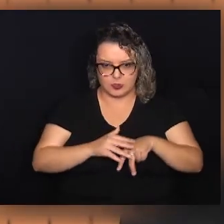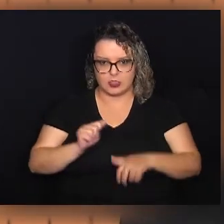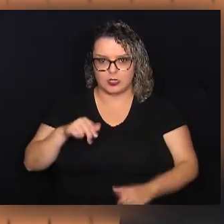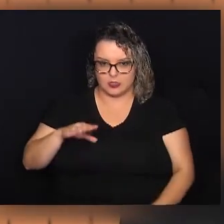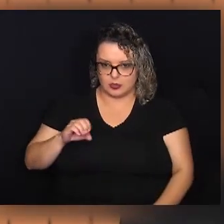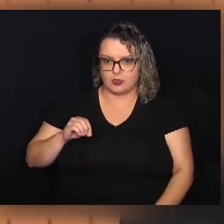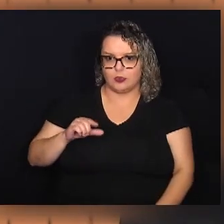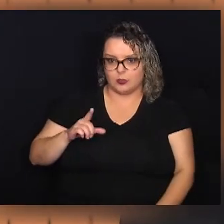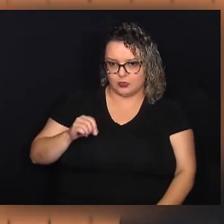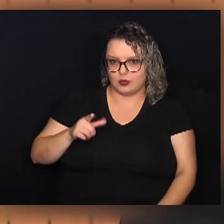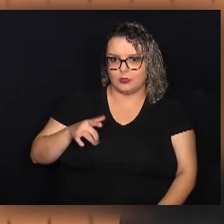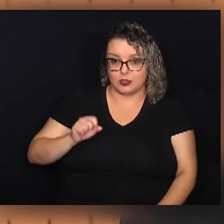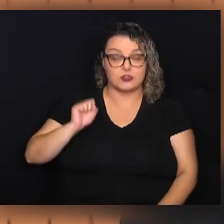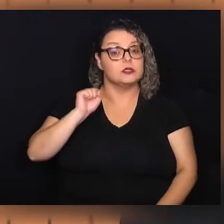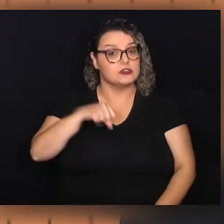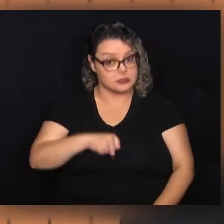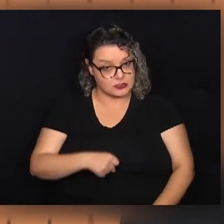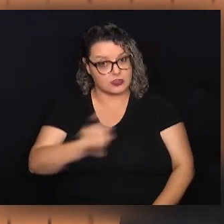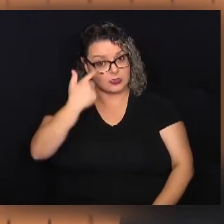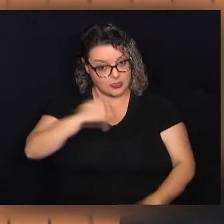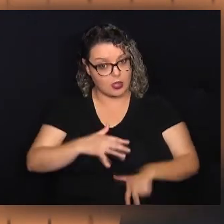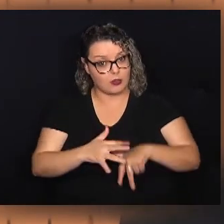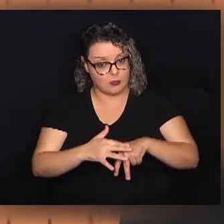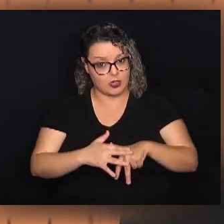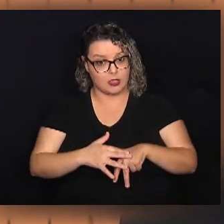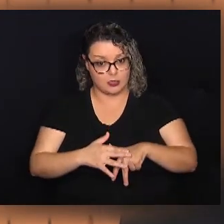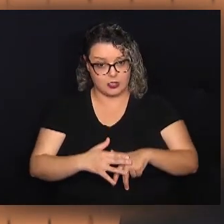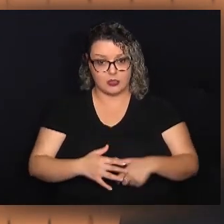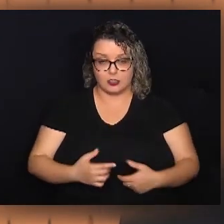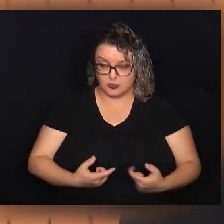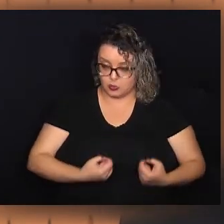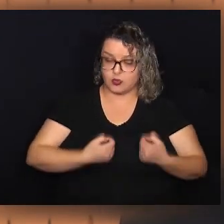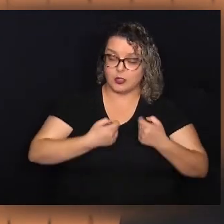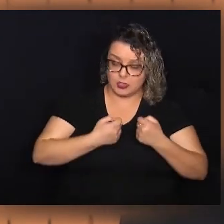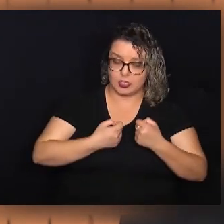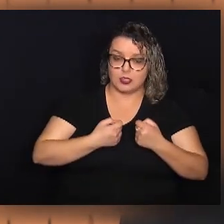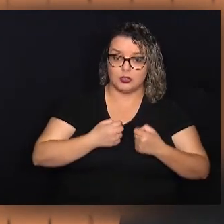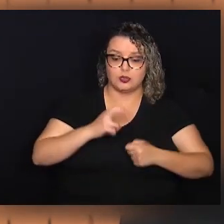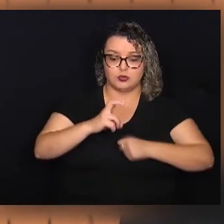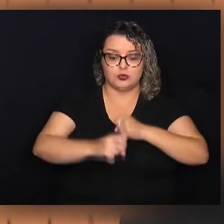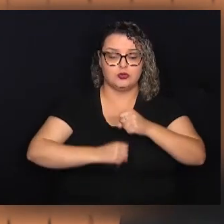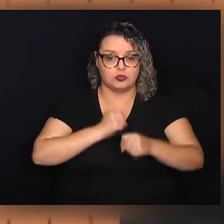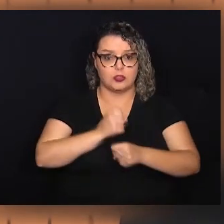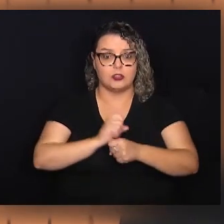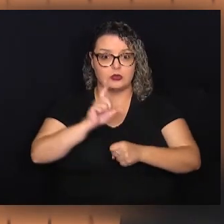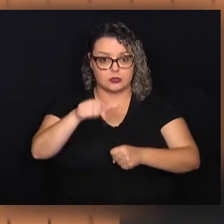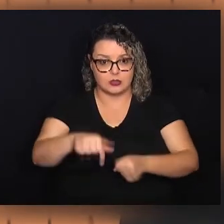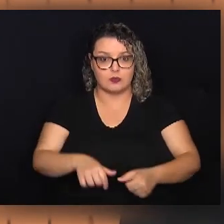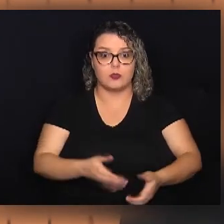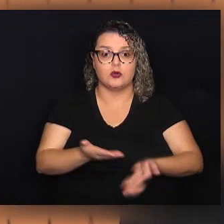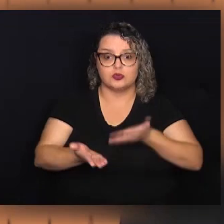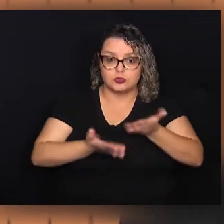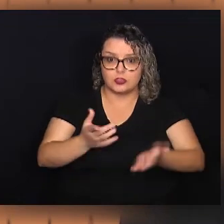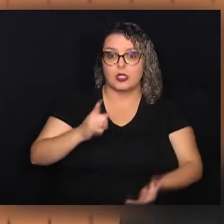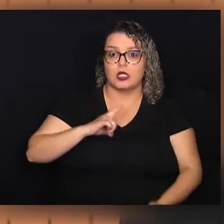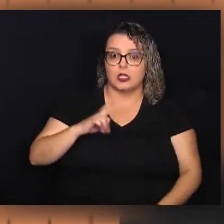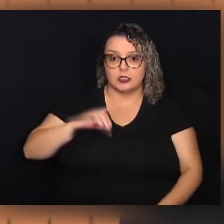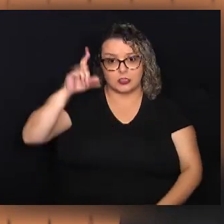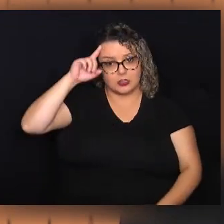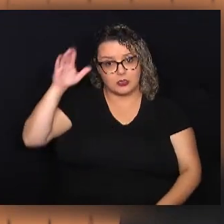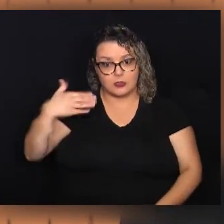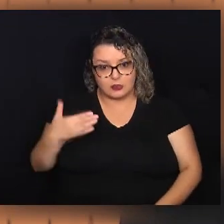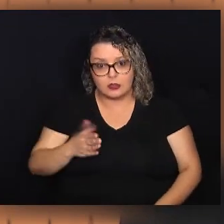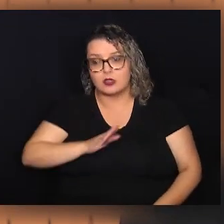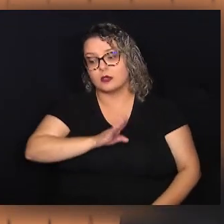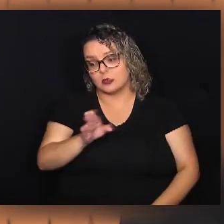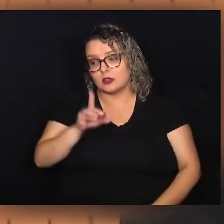paciente oncológica, sim, sou paciente oncológica, porque os primeiros cinco anos após o tratamento a gente tem